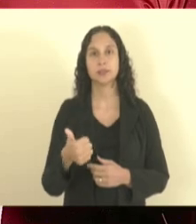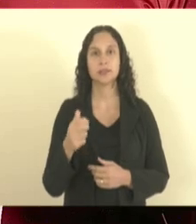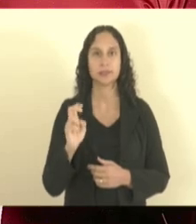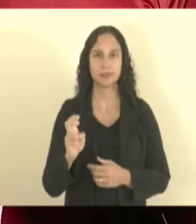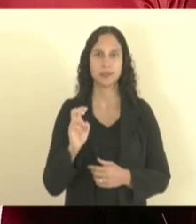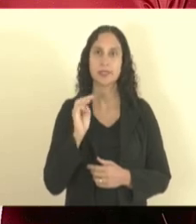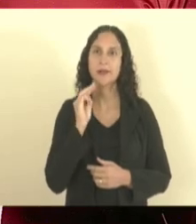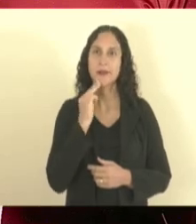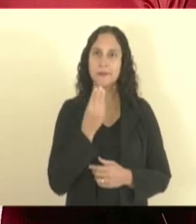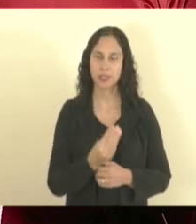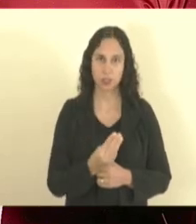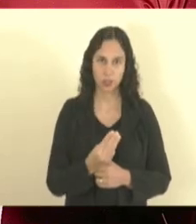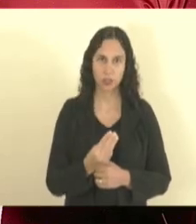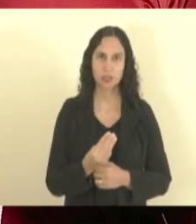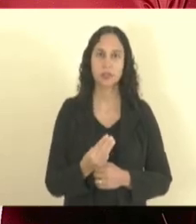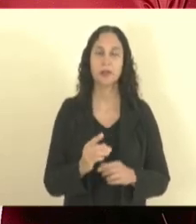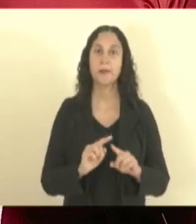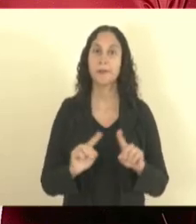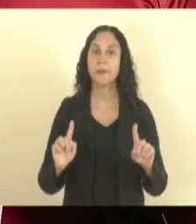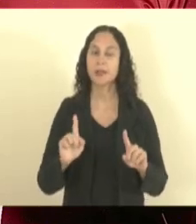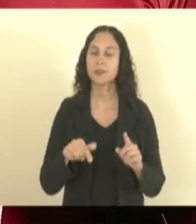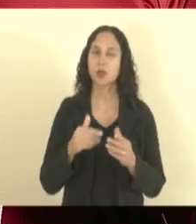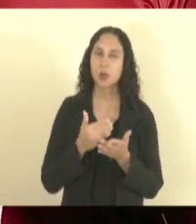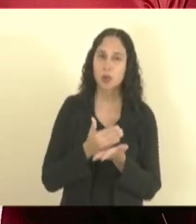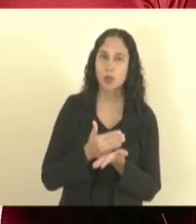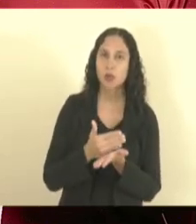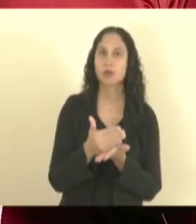mas nós estamos começando.